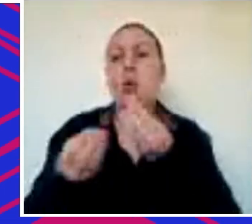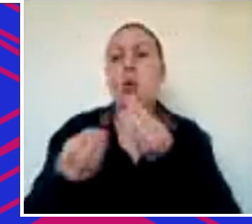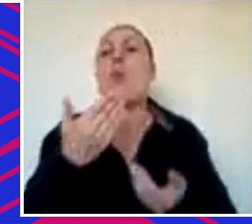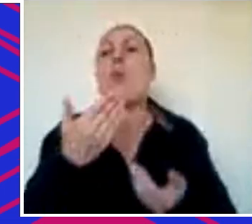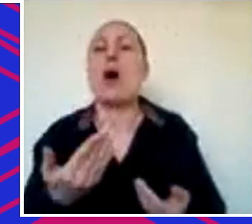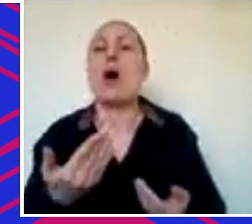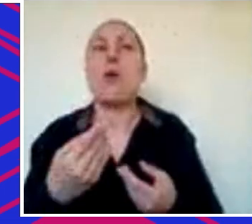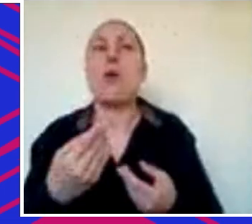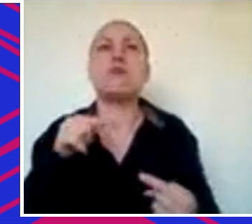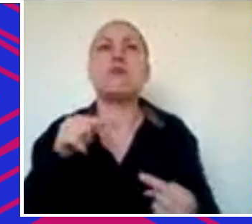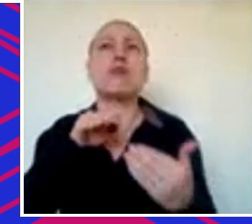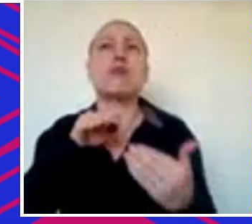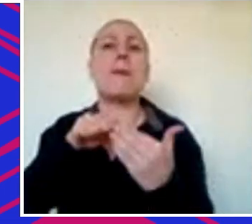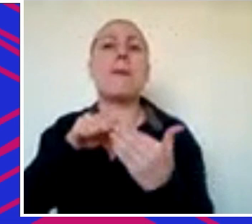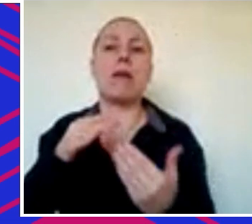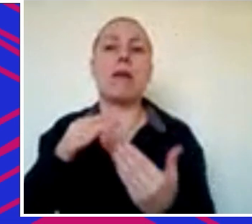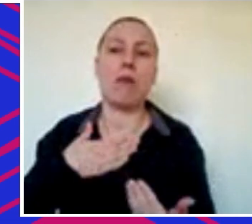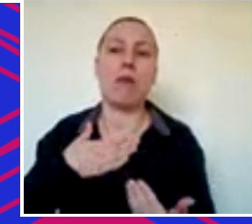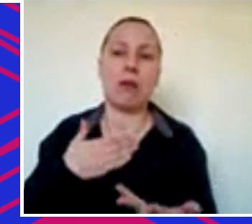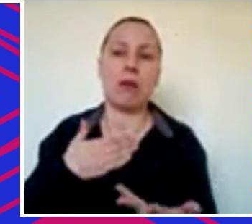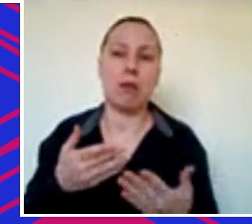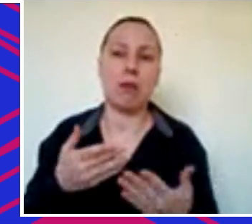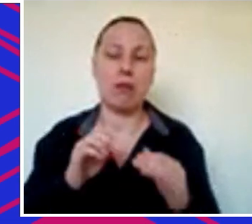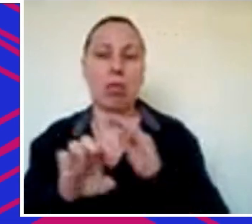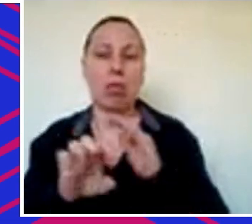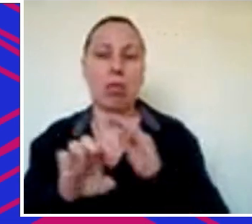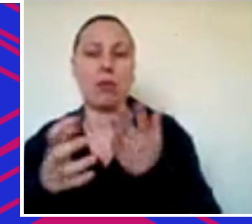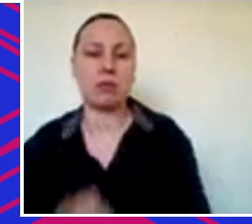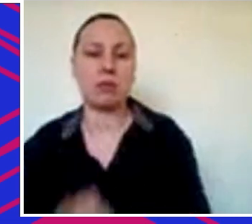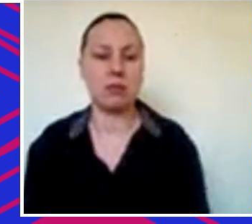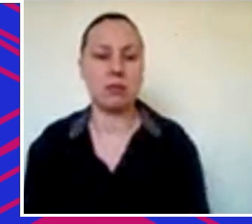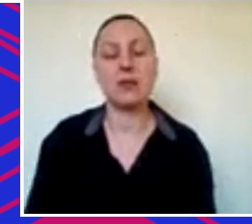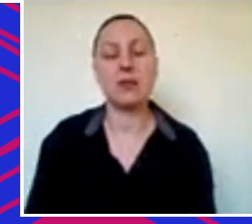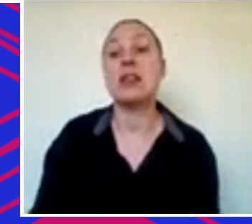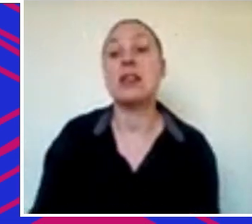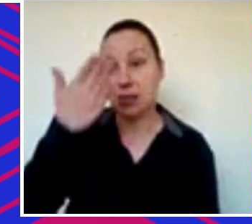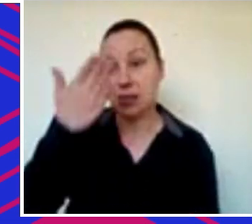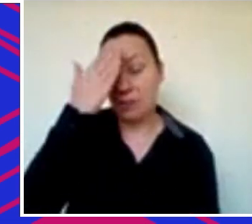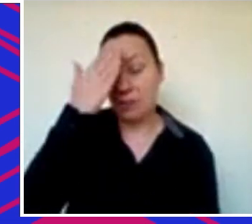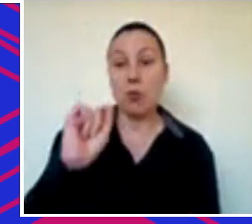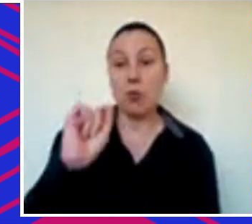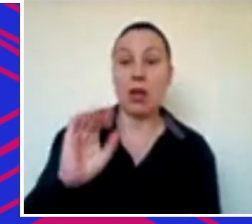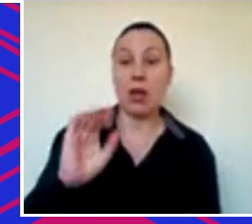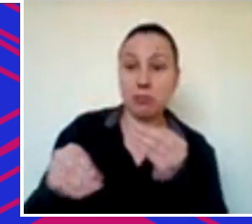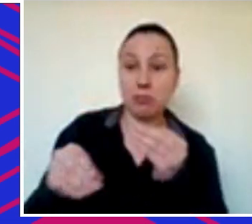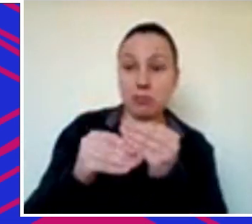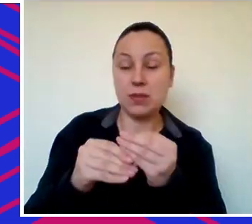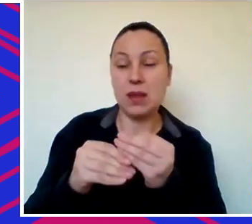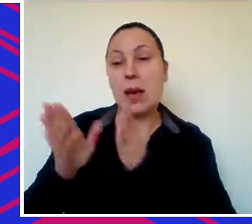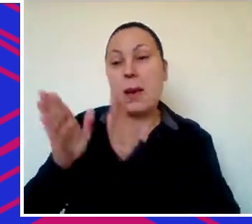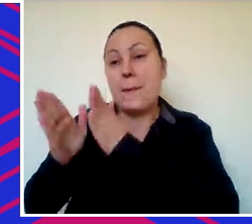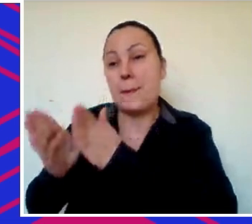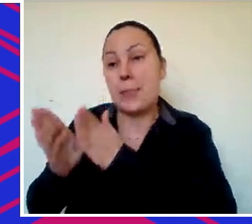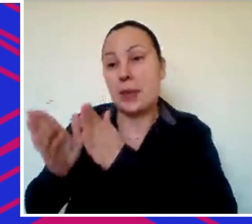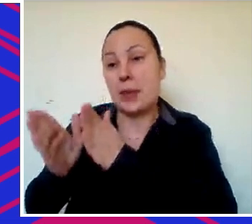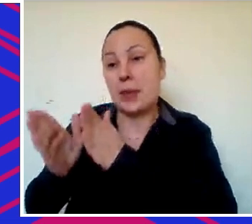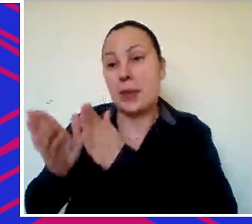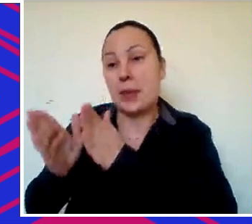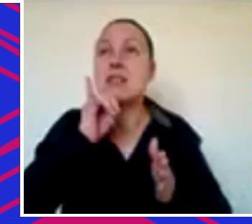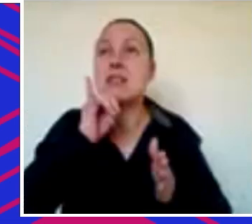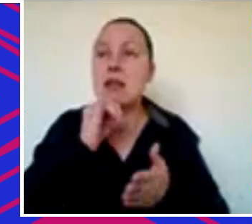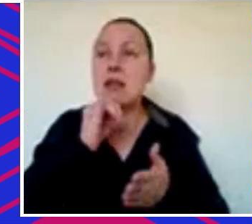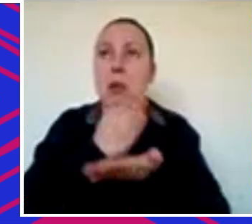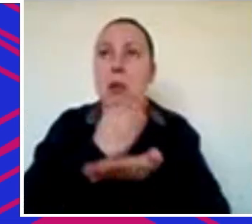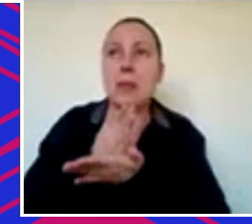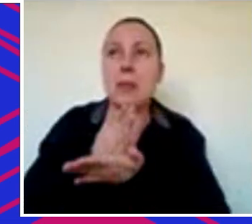É para o crescimento do negócio dele. E saber que são complementares. São para fases diferentes, para estágios diferentes, para